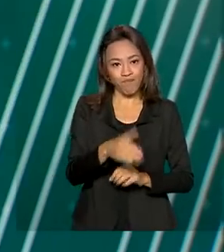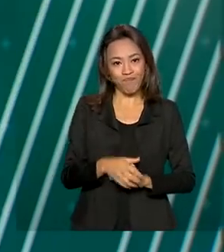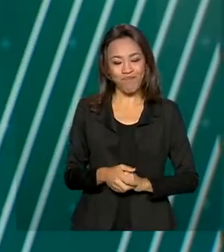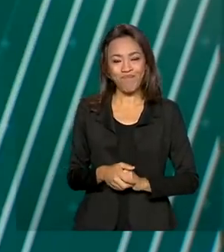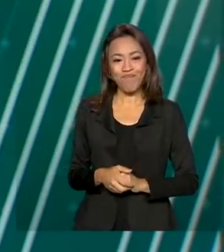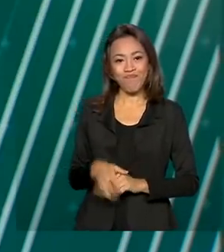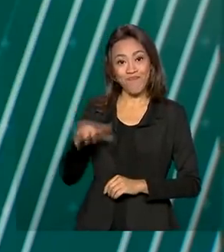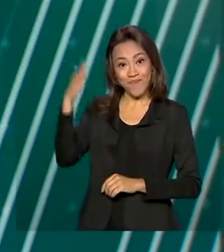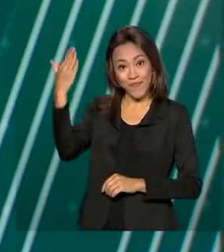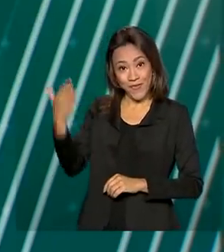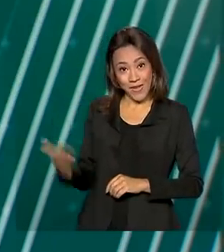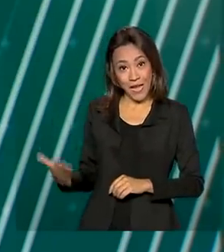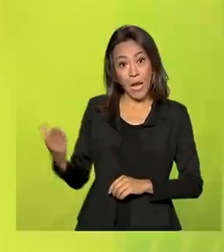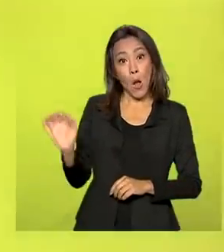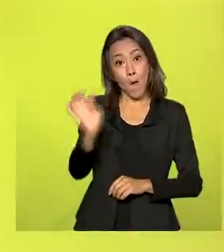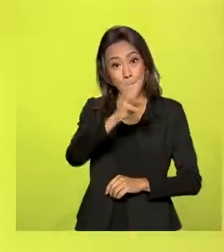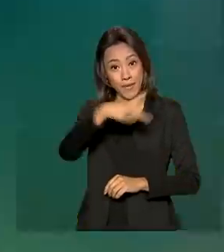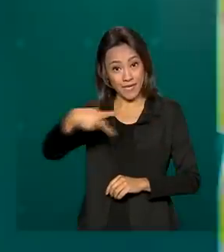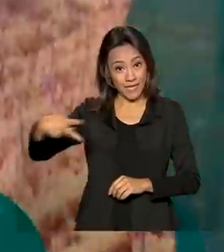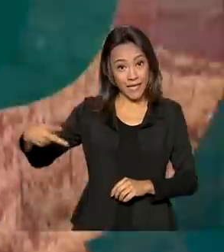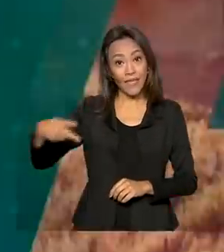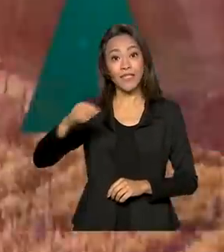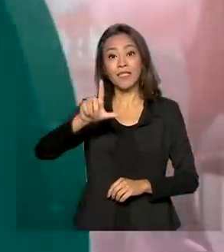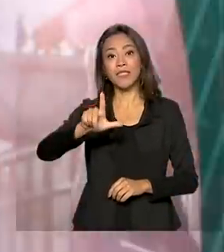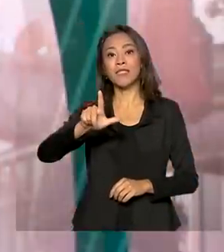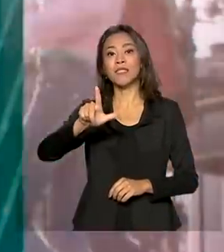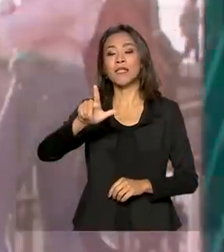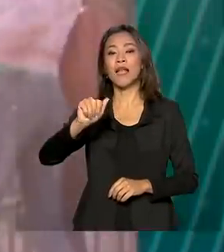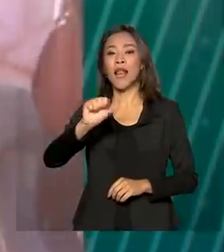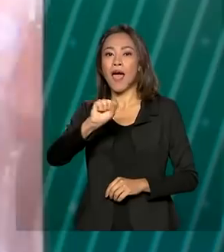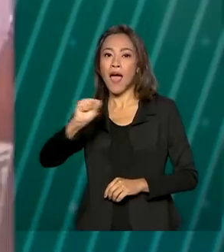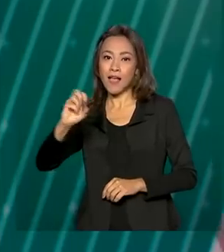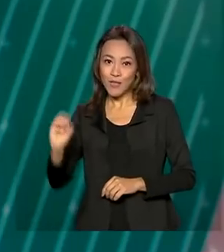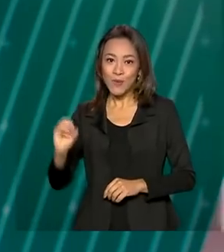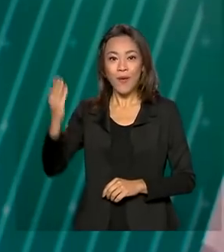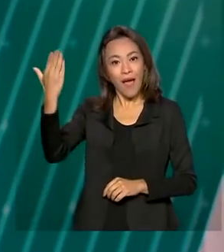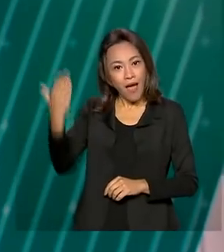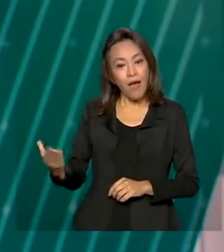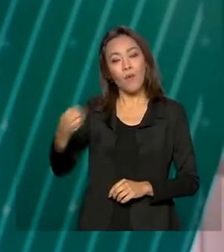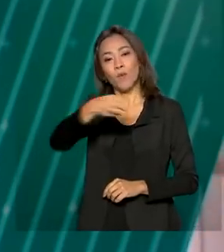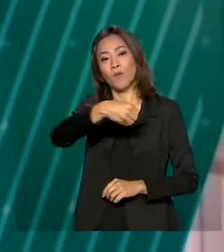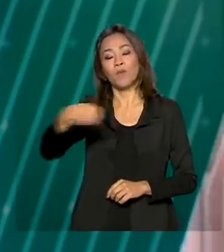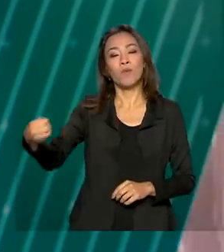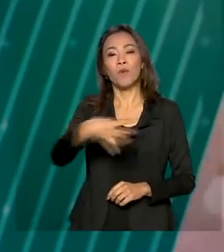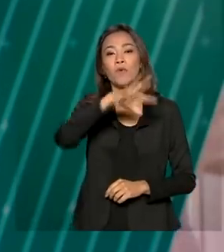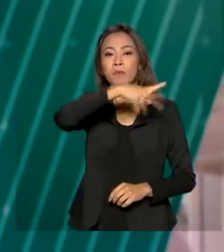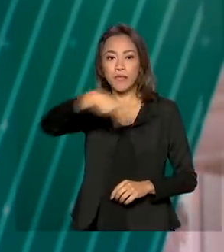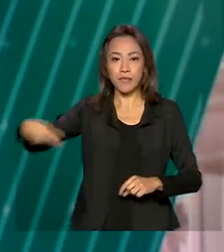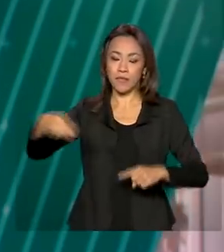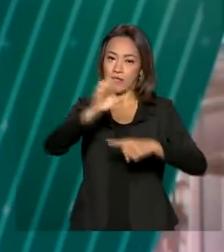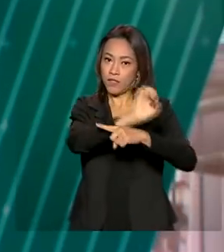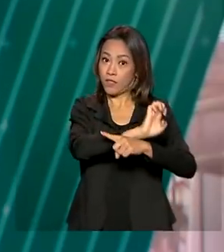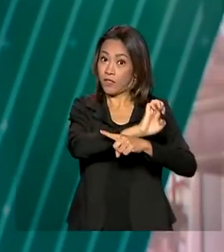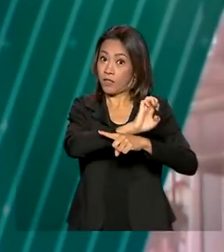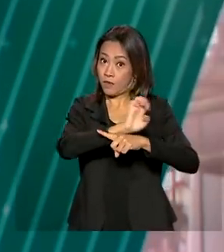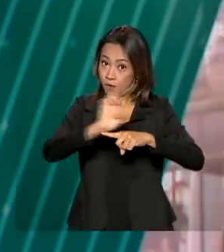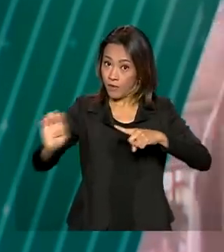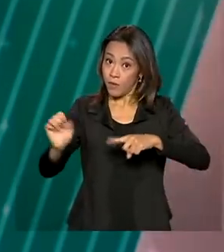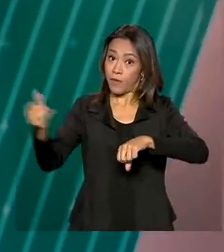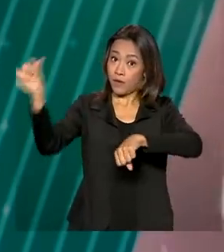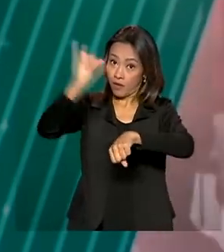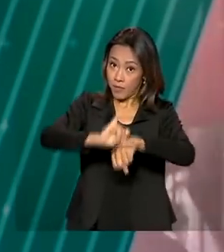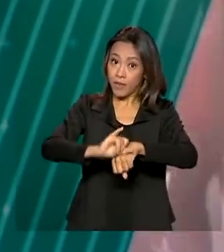Guilhermo Lasso tomou posse nesta segunda-feira como novo presidente do Equador. Chefes de Estado e de Governo da América